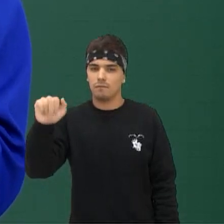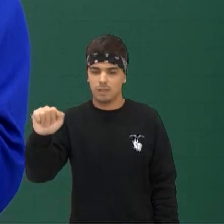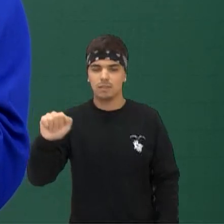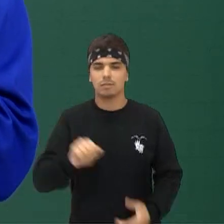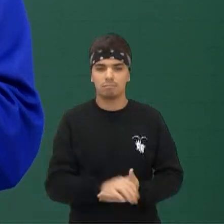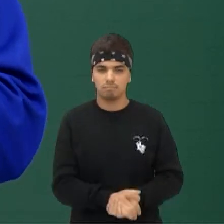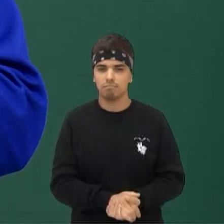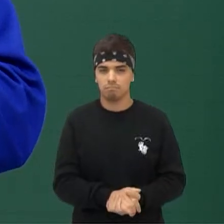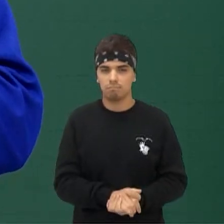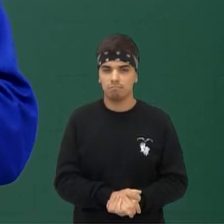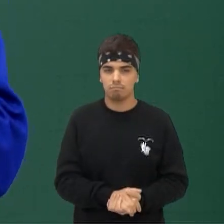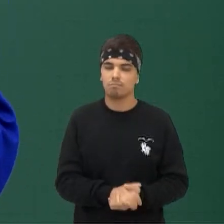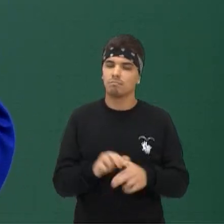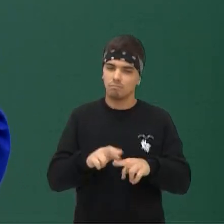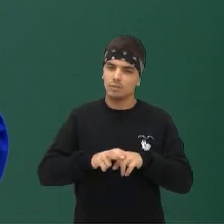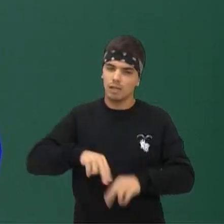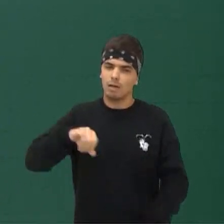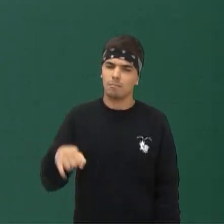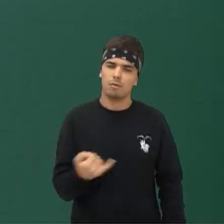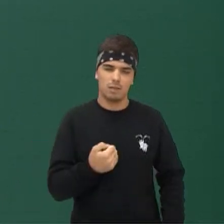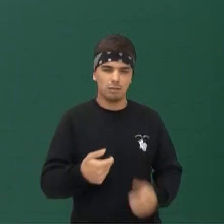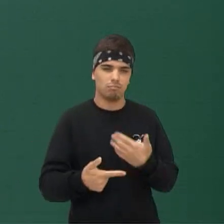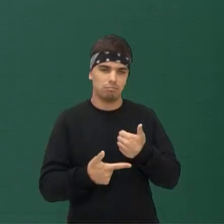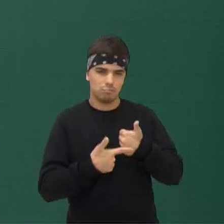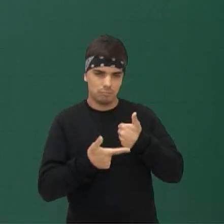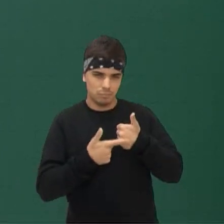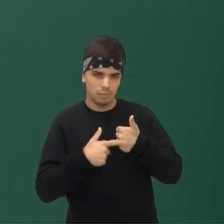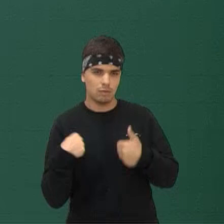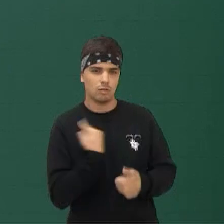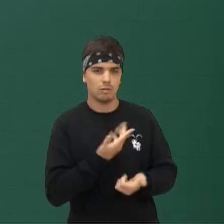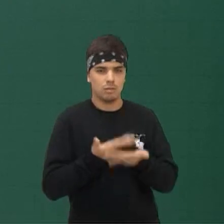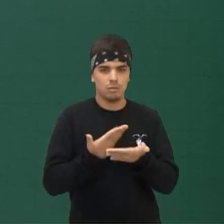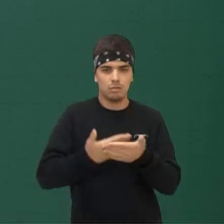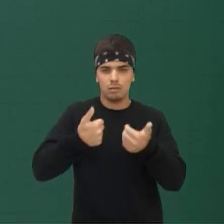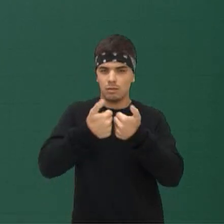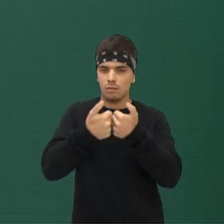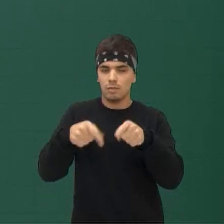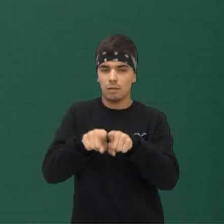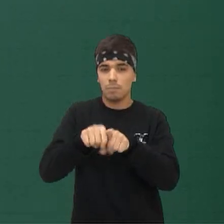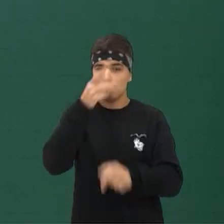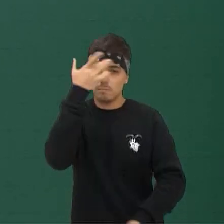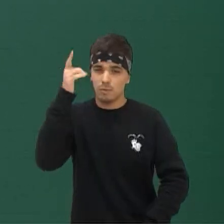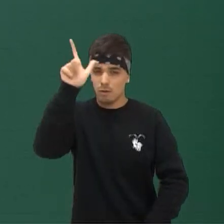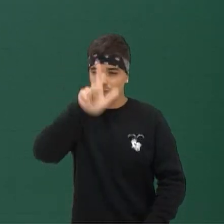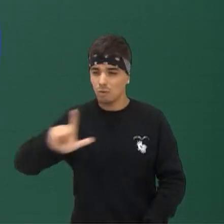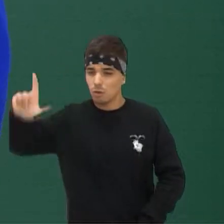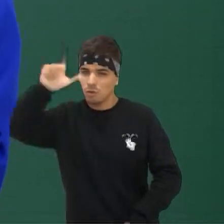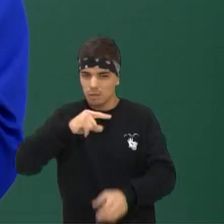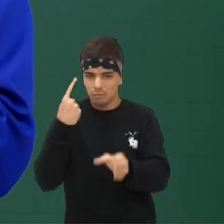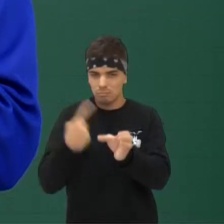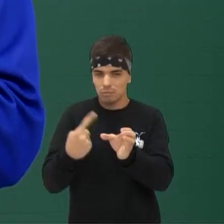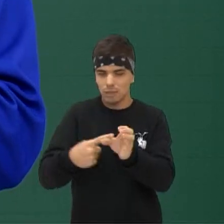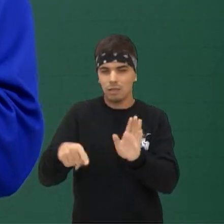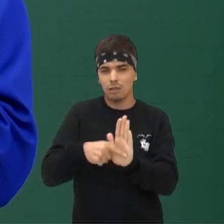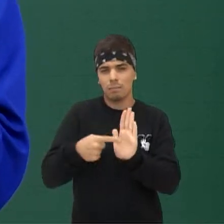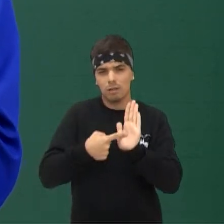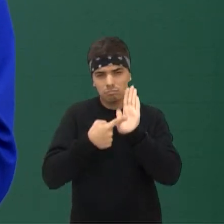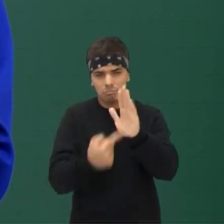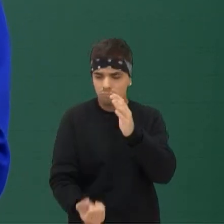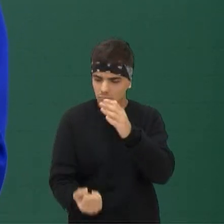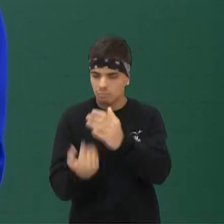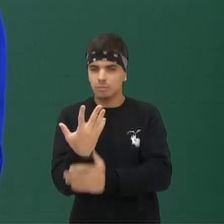Então, assim, está curtindo muito as nossas aulas de física aqui Pessoal de Londrina está aparecendo também Então, assim,